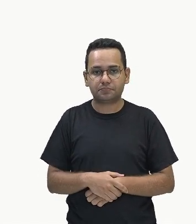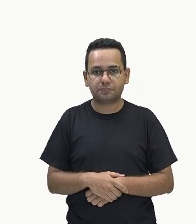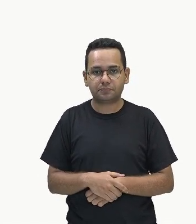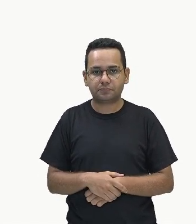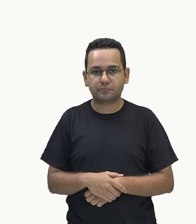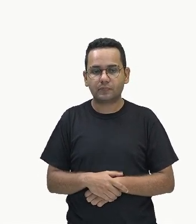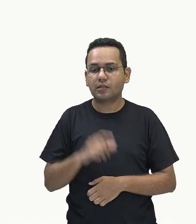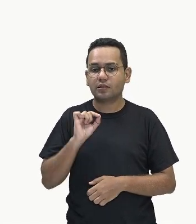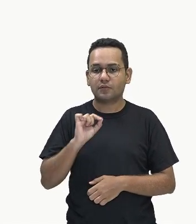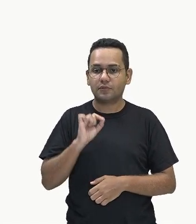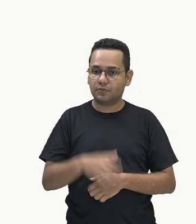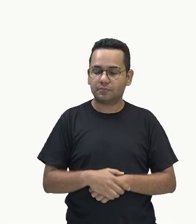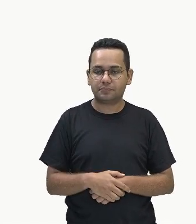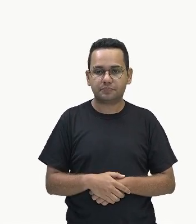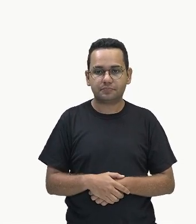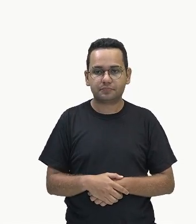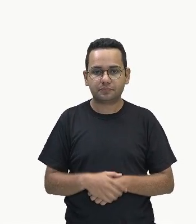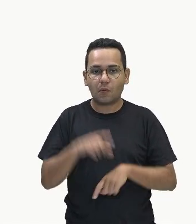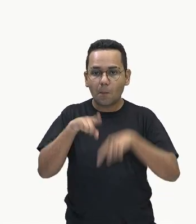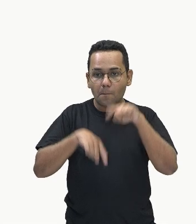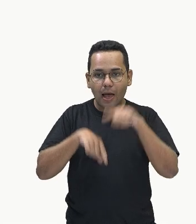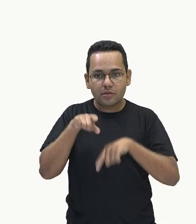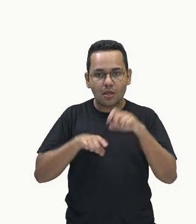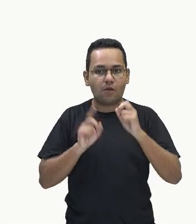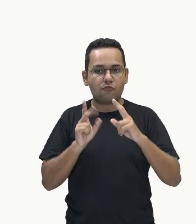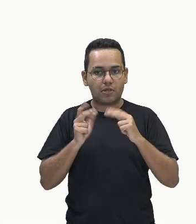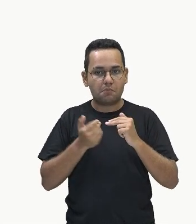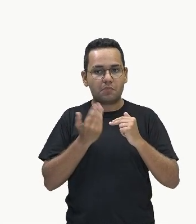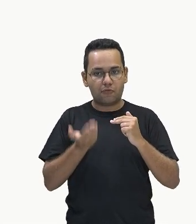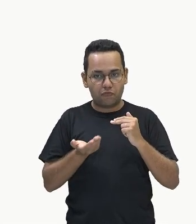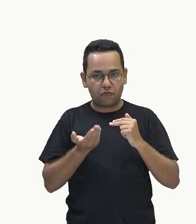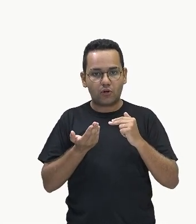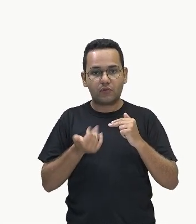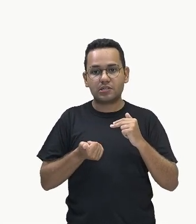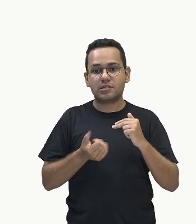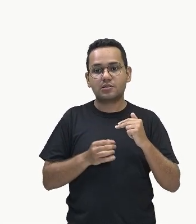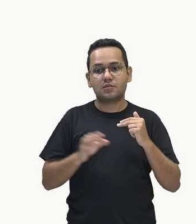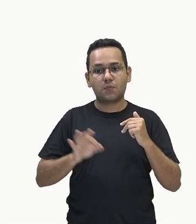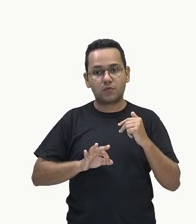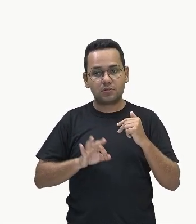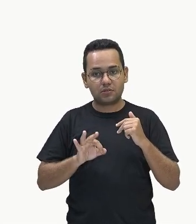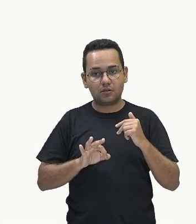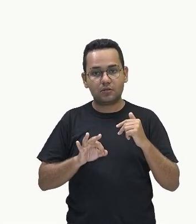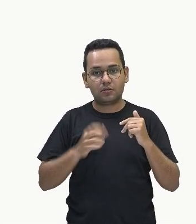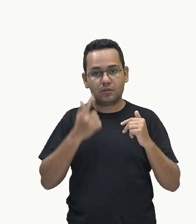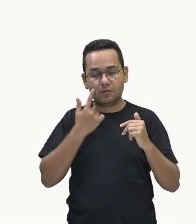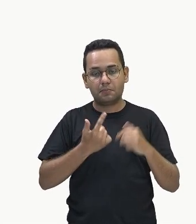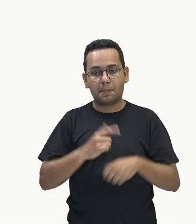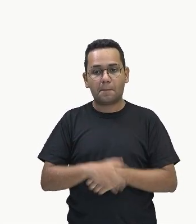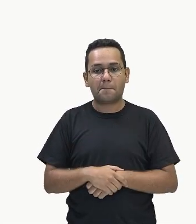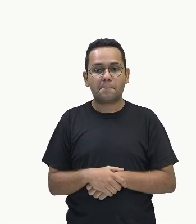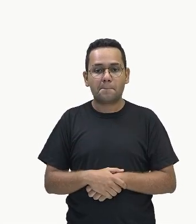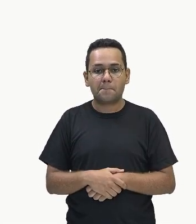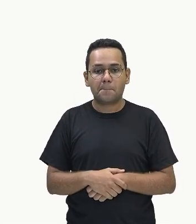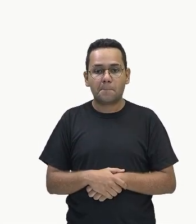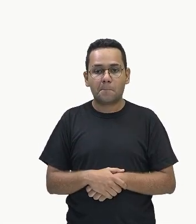exportou, né, da sua exportação, 16% dela foi livros e papéis.